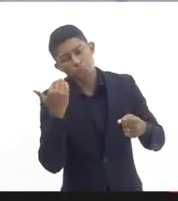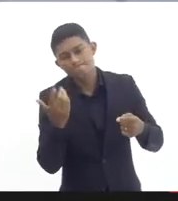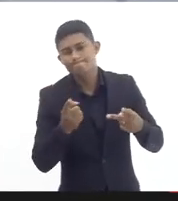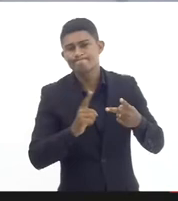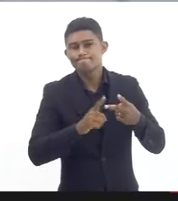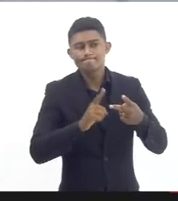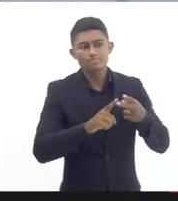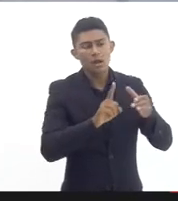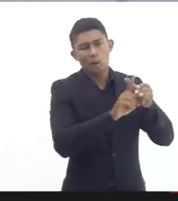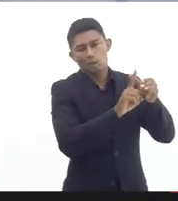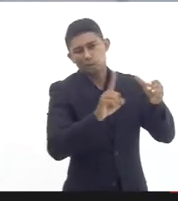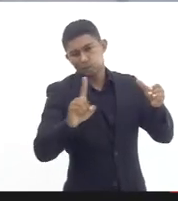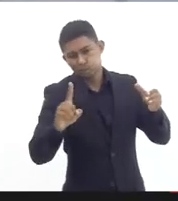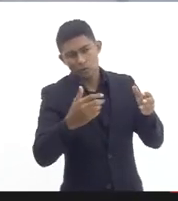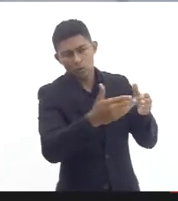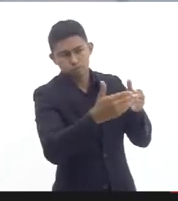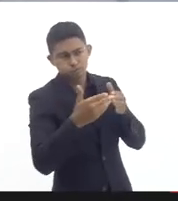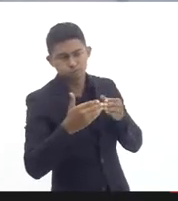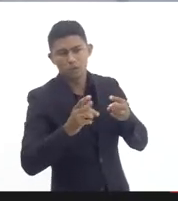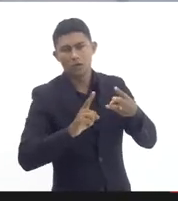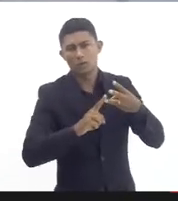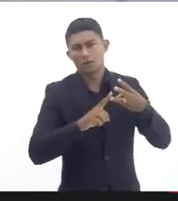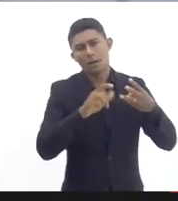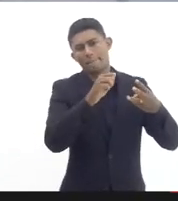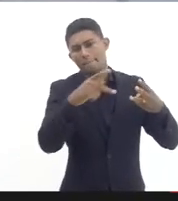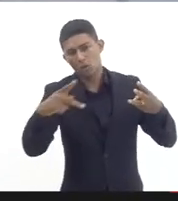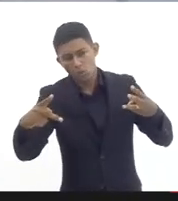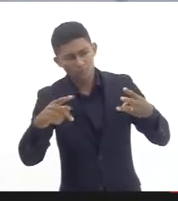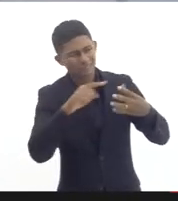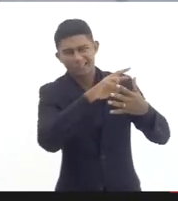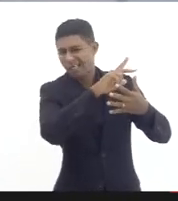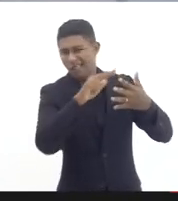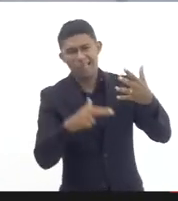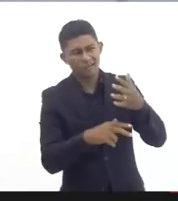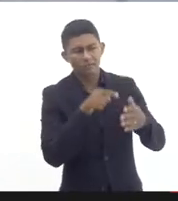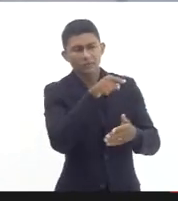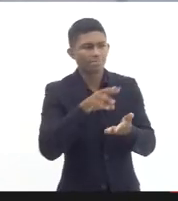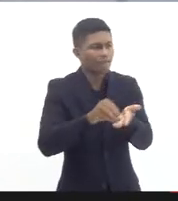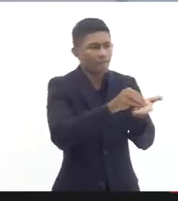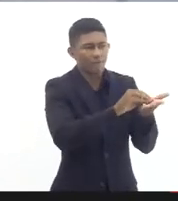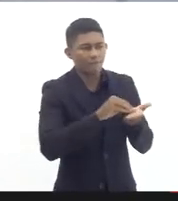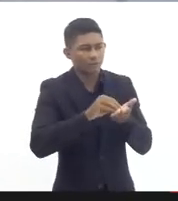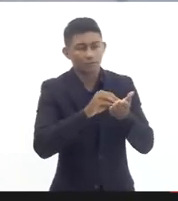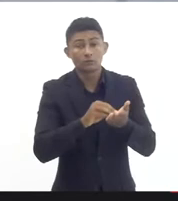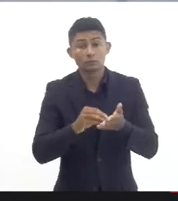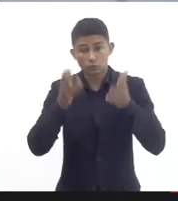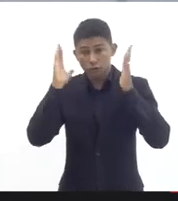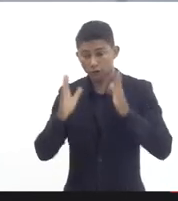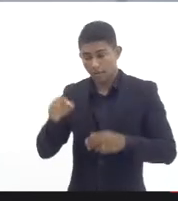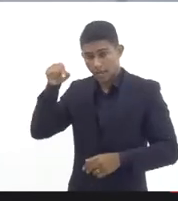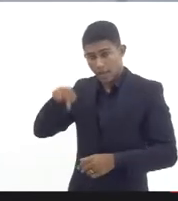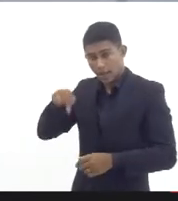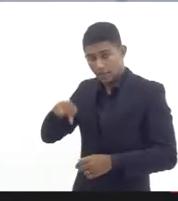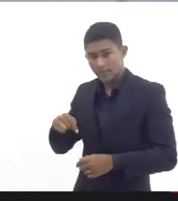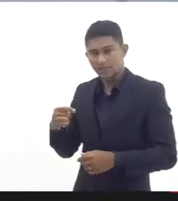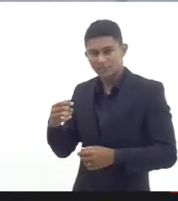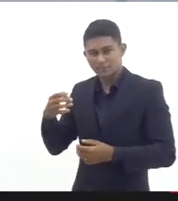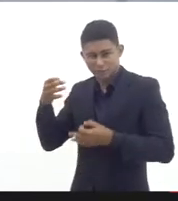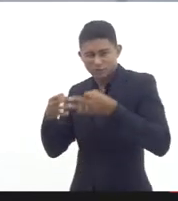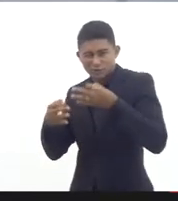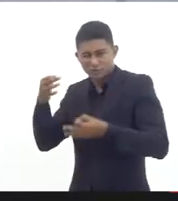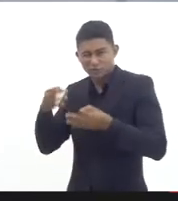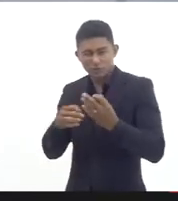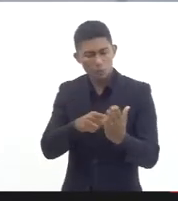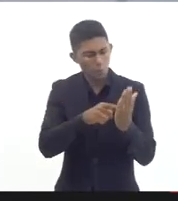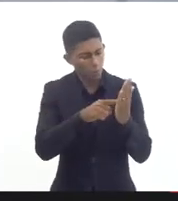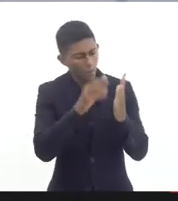surgidas nesse período e passando pelo nosso juízo para a gente caminha para a Casa Civil para verificar quanto